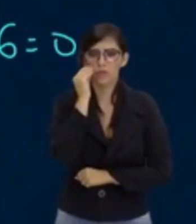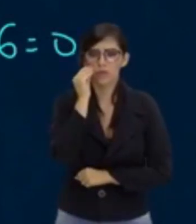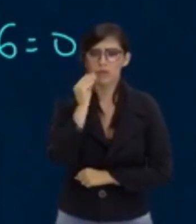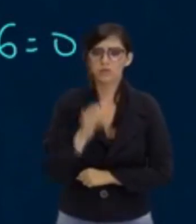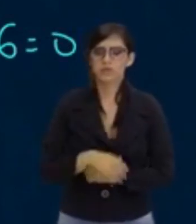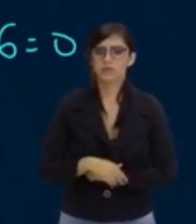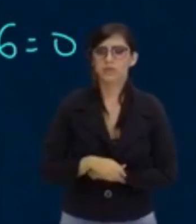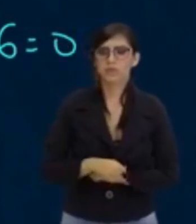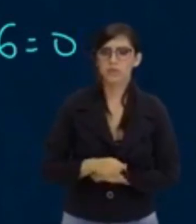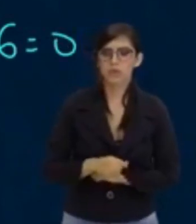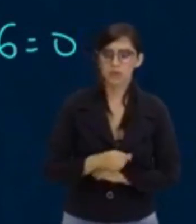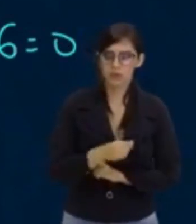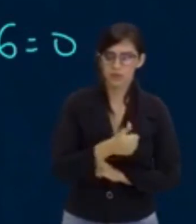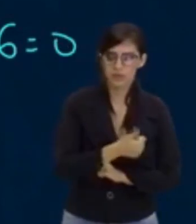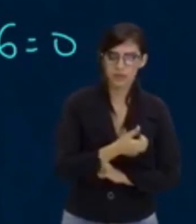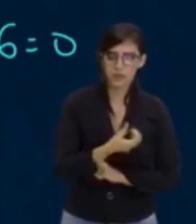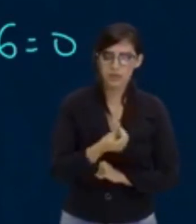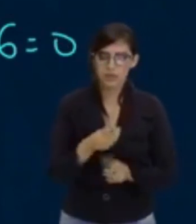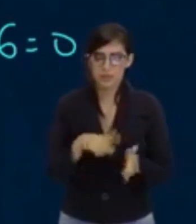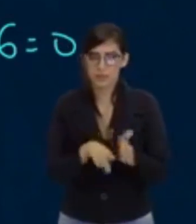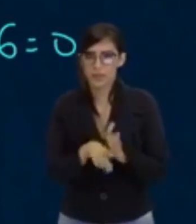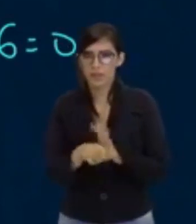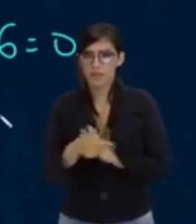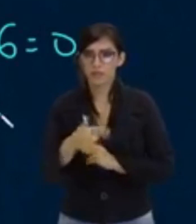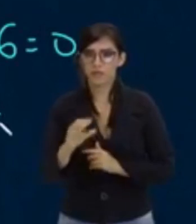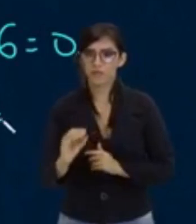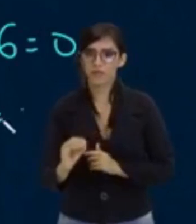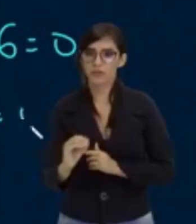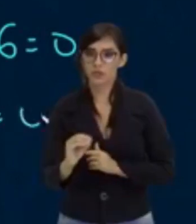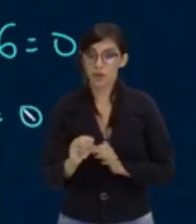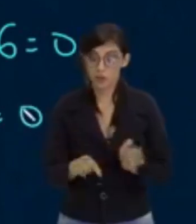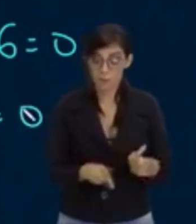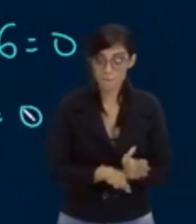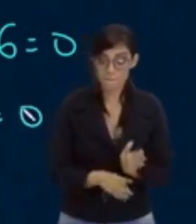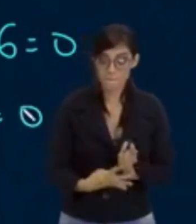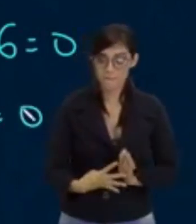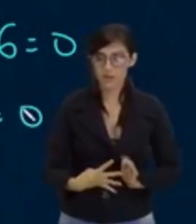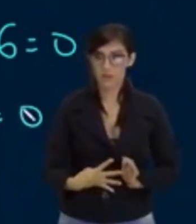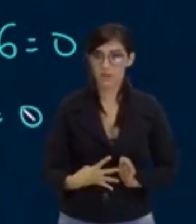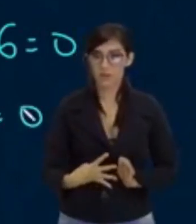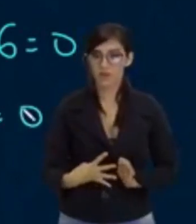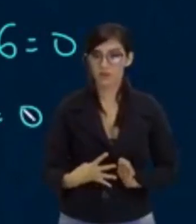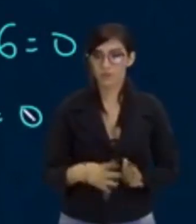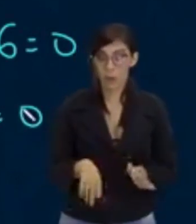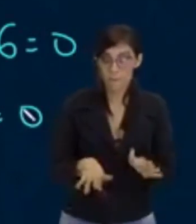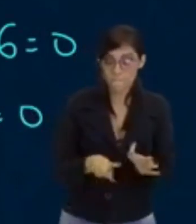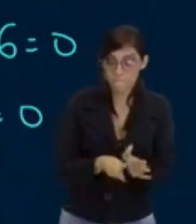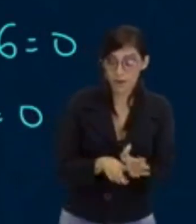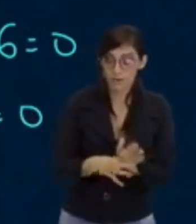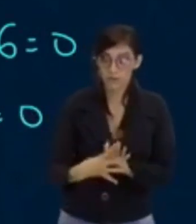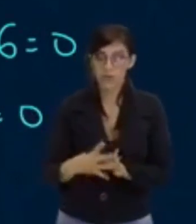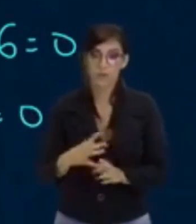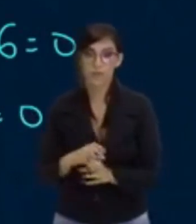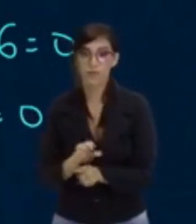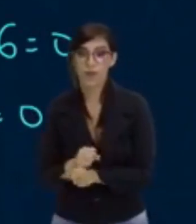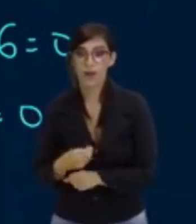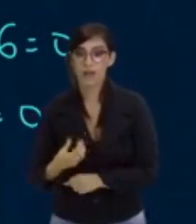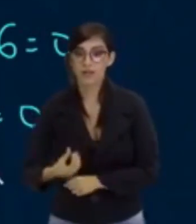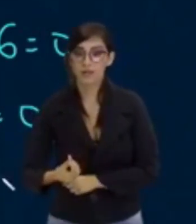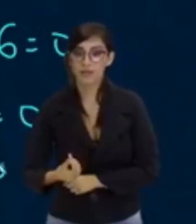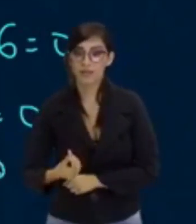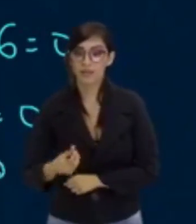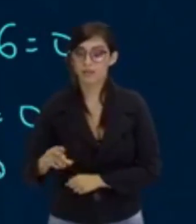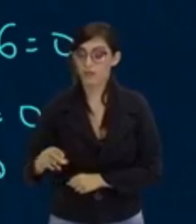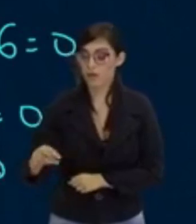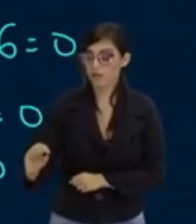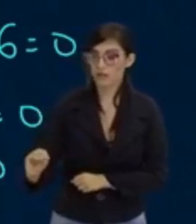menos 4, mais 6, igual a zero. E, gente, menos 4 mais 6 é 2, igual